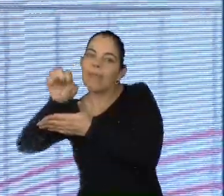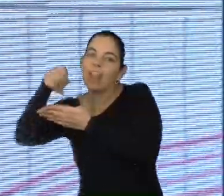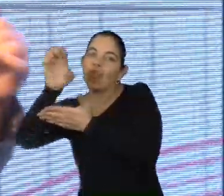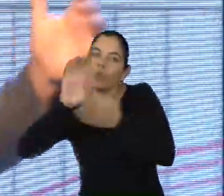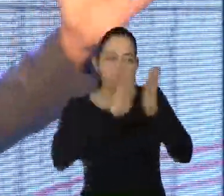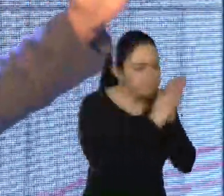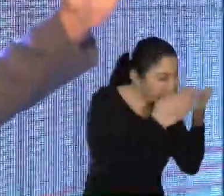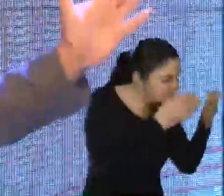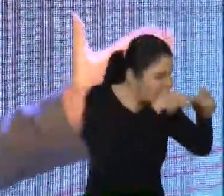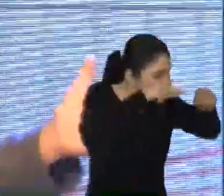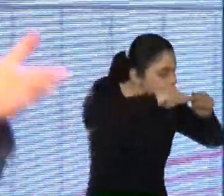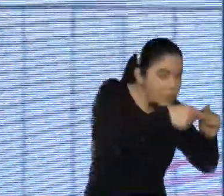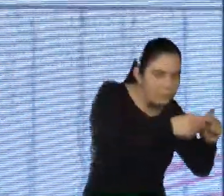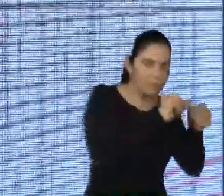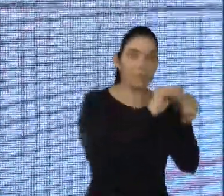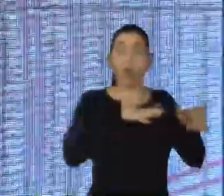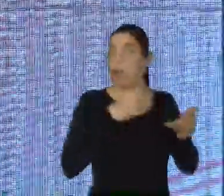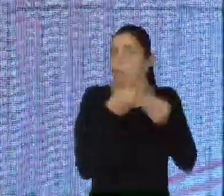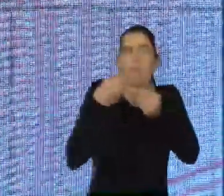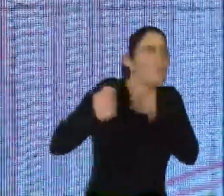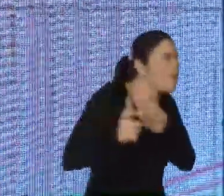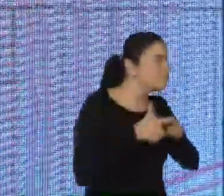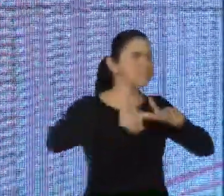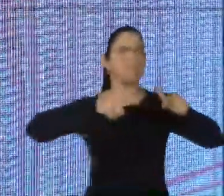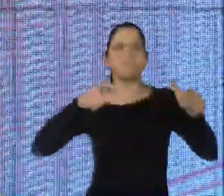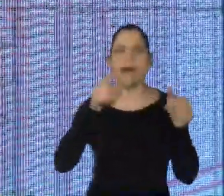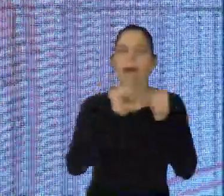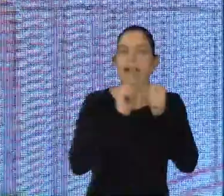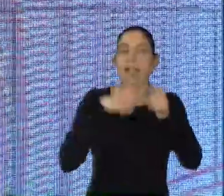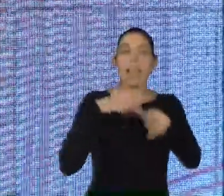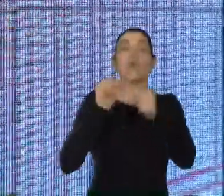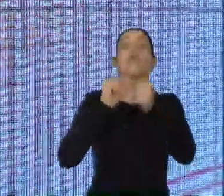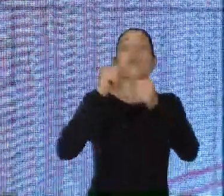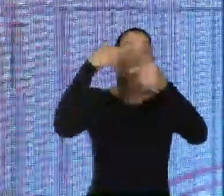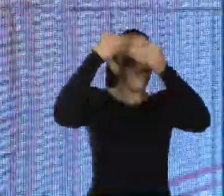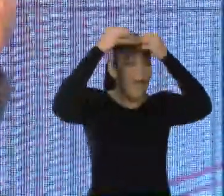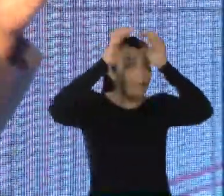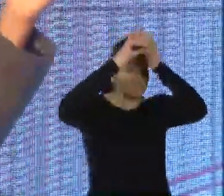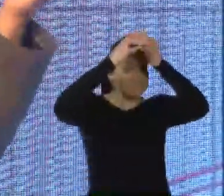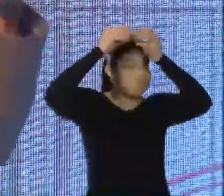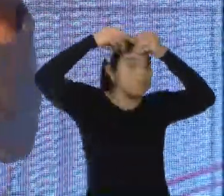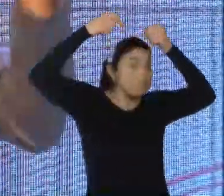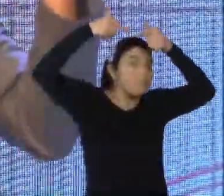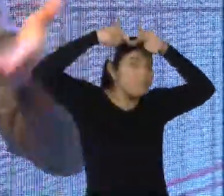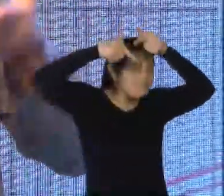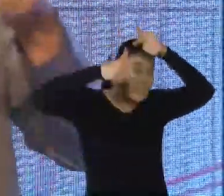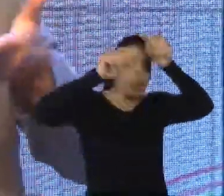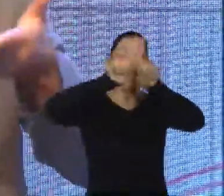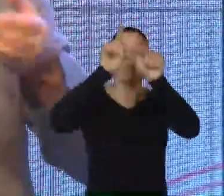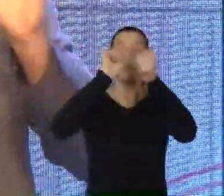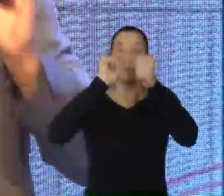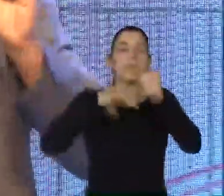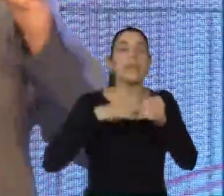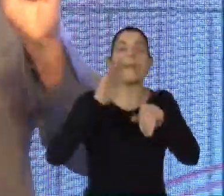infância, o número de sinapses é muito maior. E, na verdade, a neuroplasticidade acontece durante o desenvolvimento, através da pó da